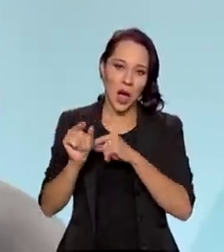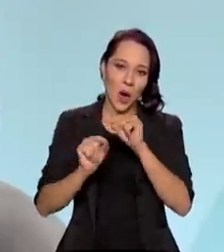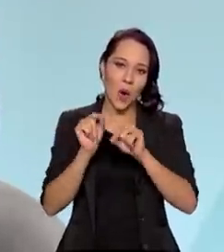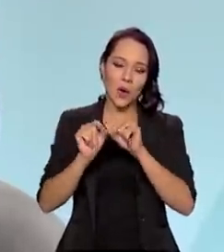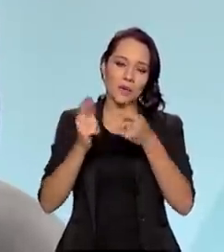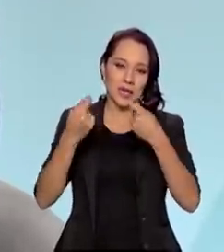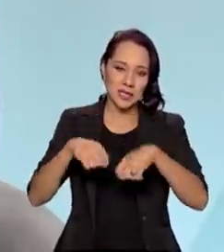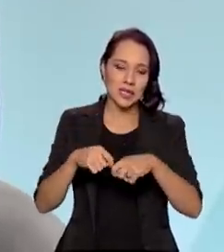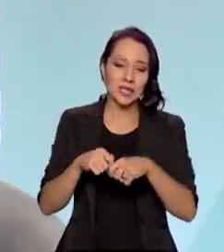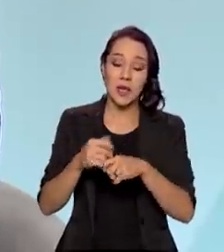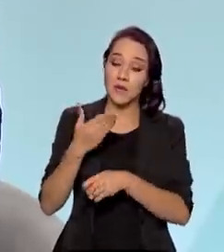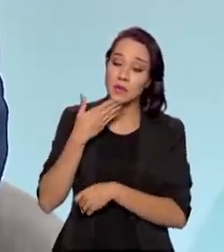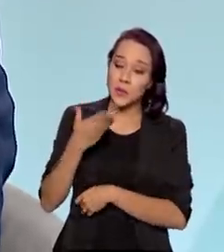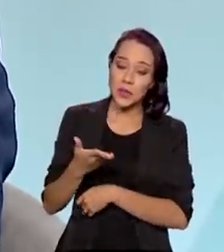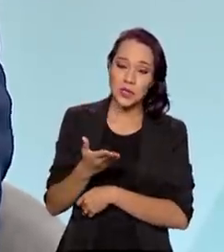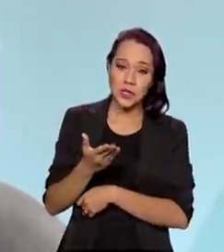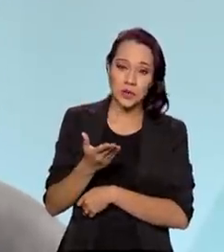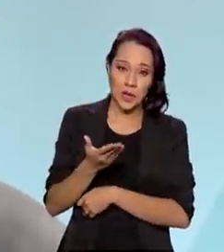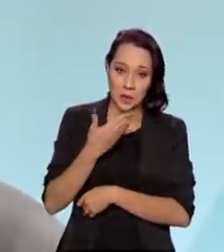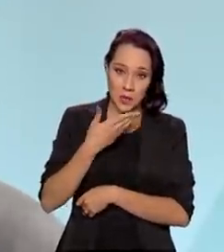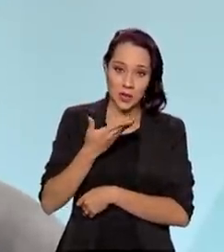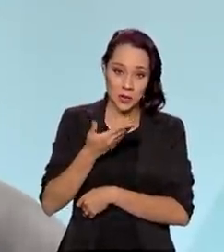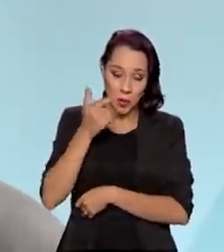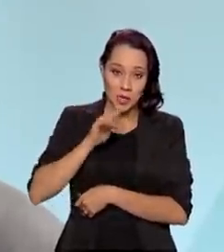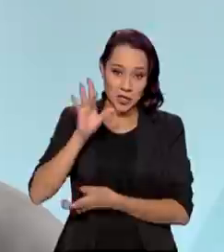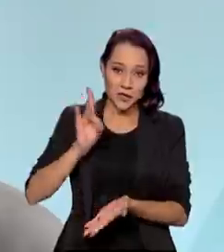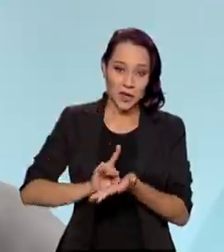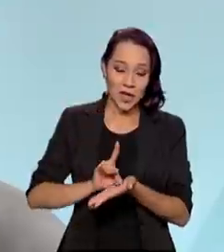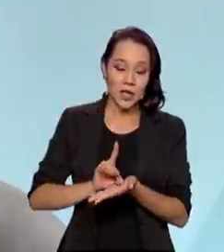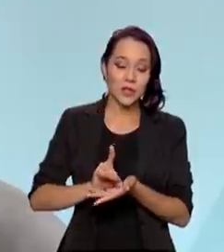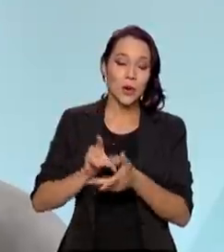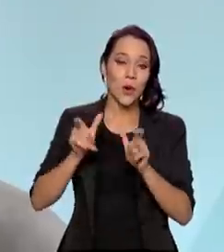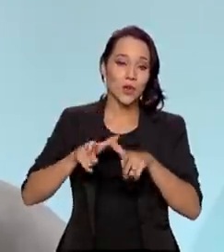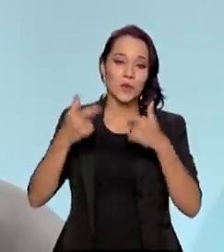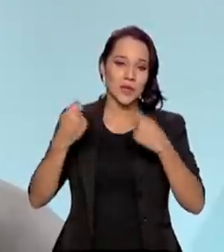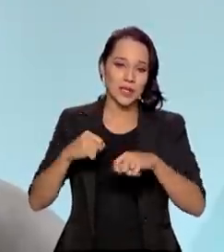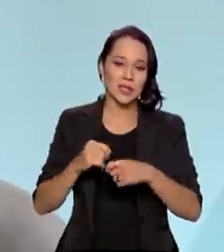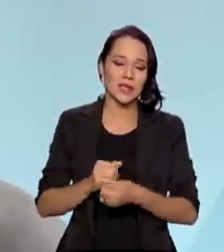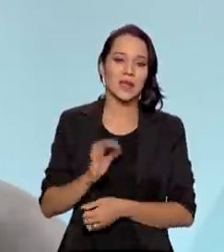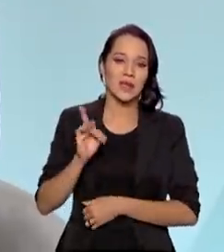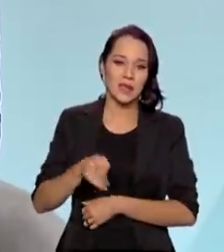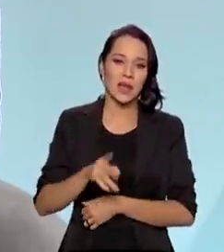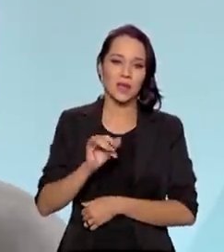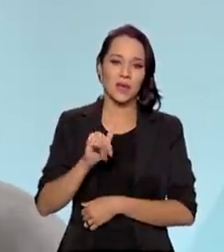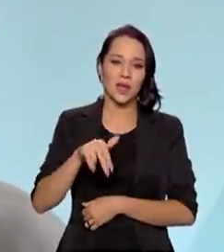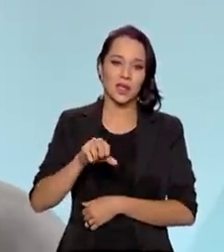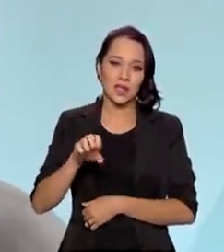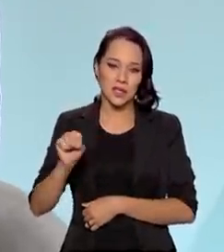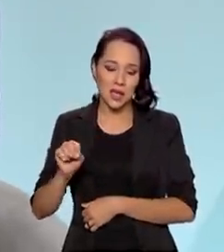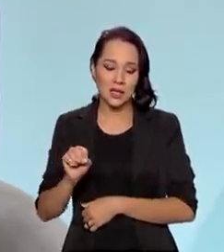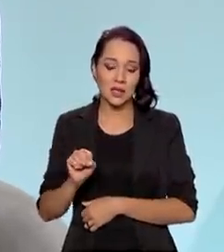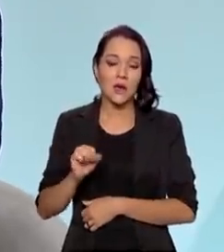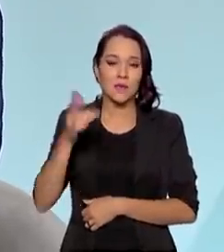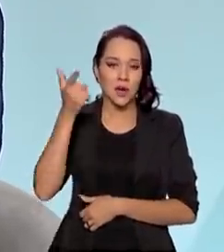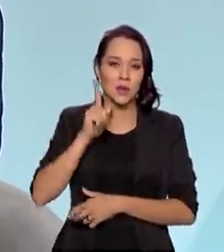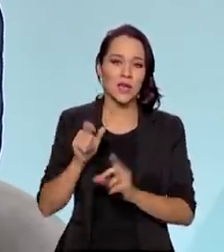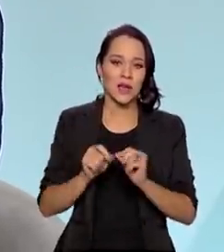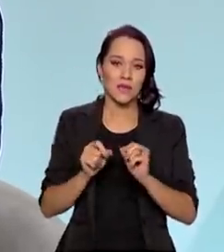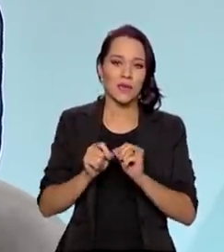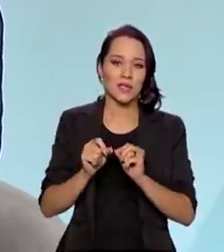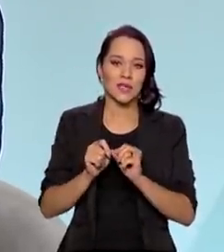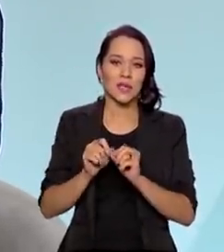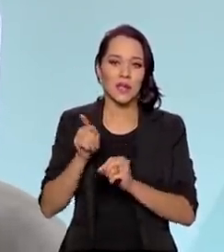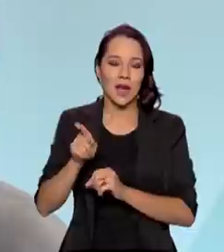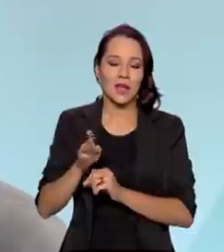fazer o requerimento, fazer com que aquele pedido realmente chegue onde deve chegar, que no caso é no INSS, para que possa fazer a